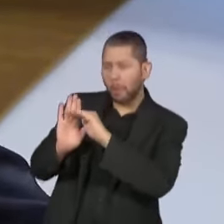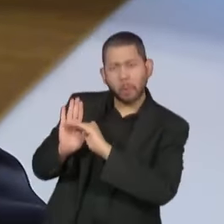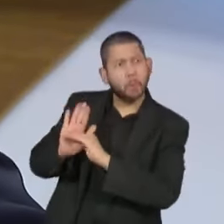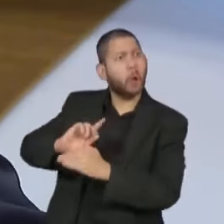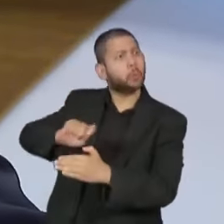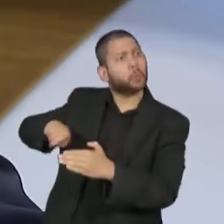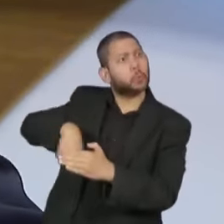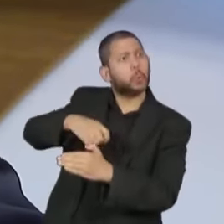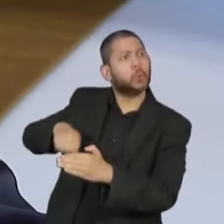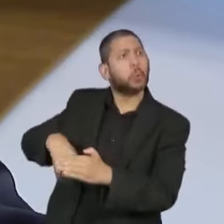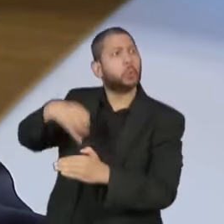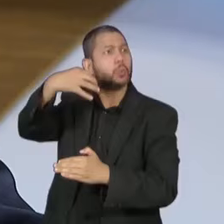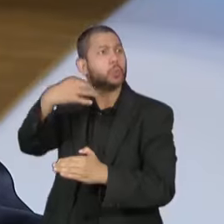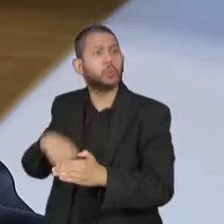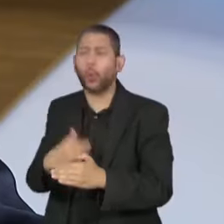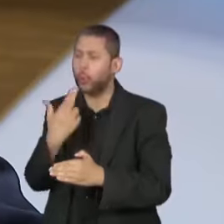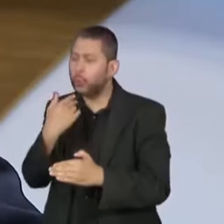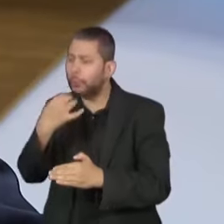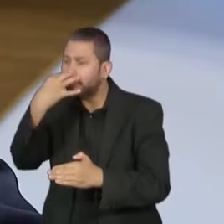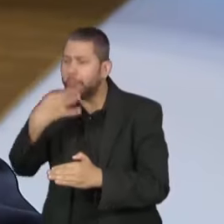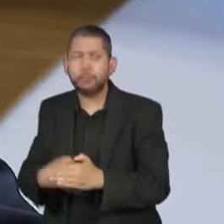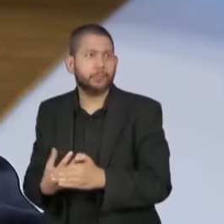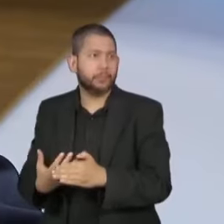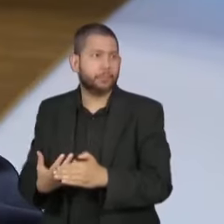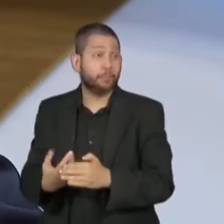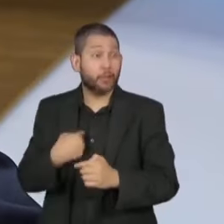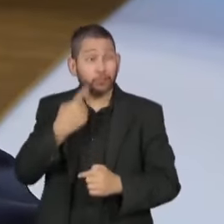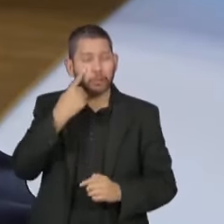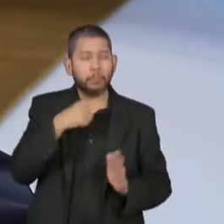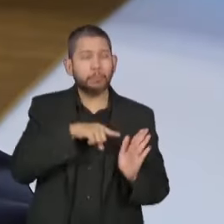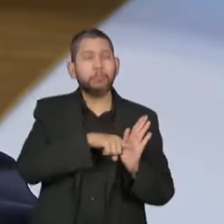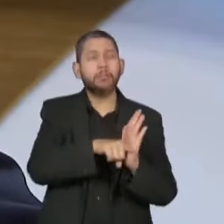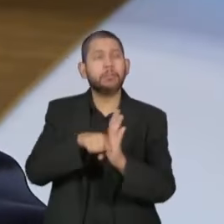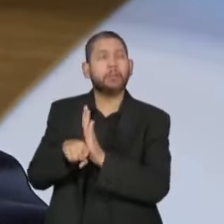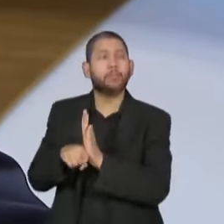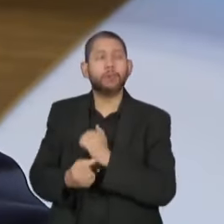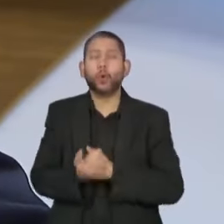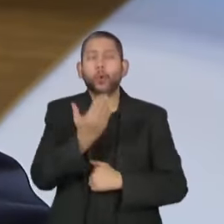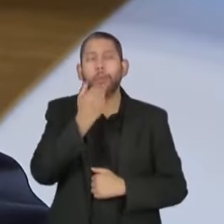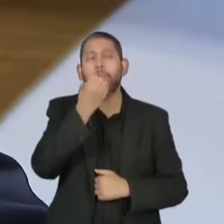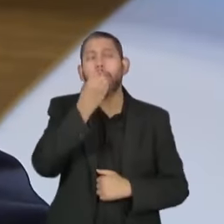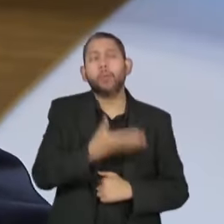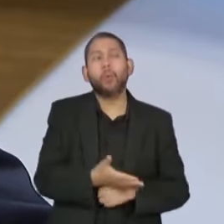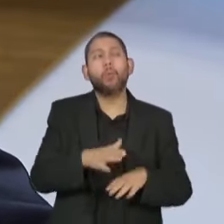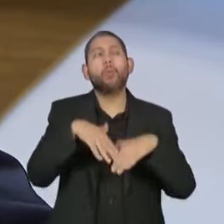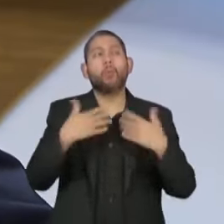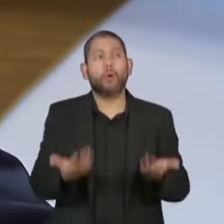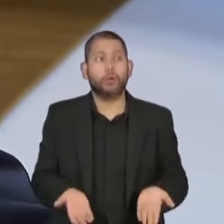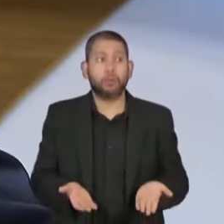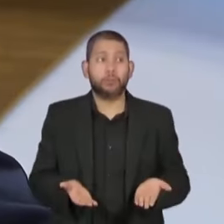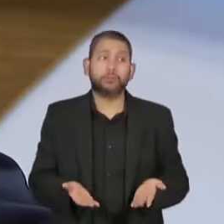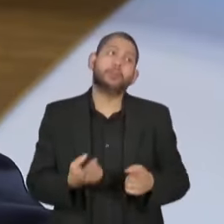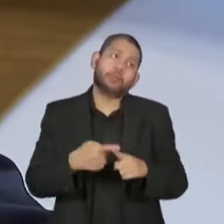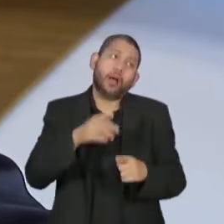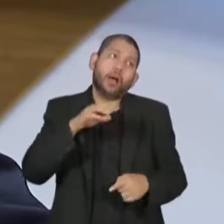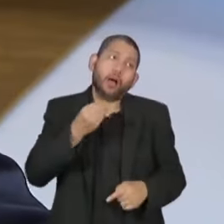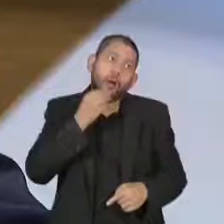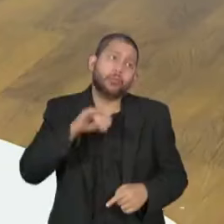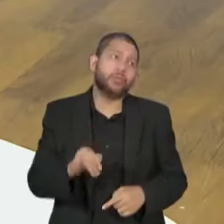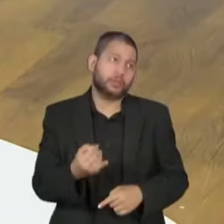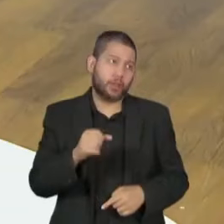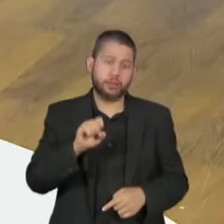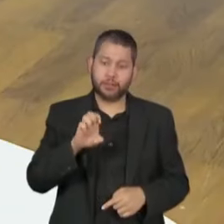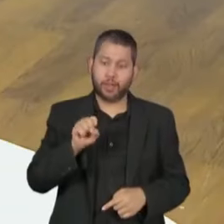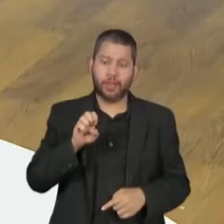nesse sentido, nós estamos agora, nesse momento, estudando o que pode ser uma boa refeição. Aproveitando uma estrutura que é fantástica, que é a do